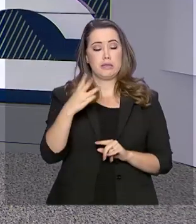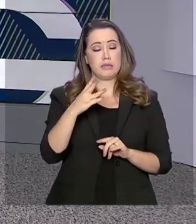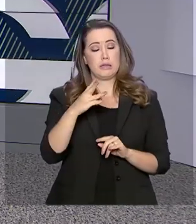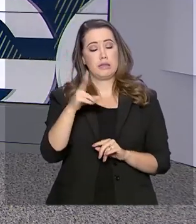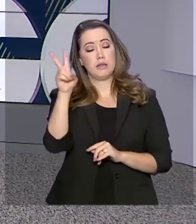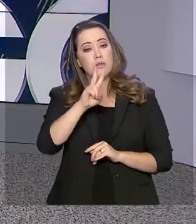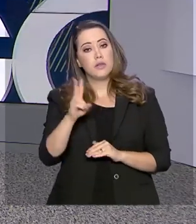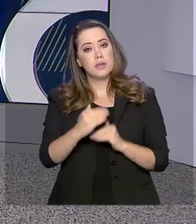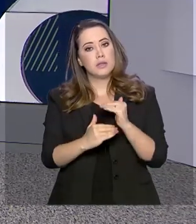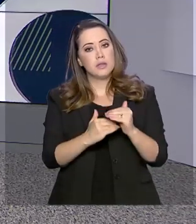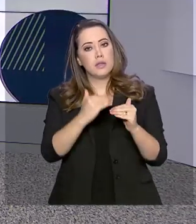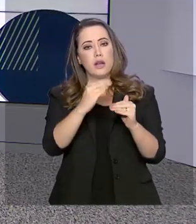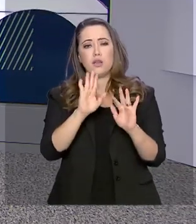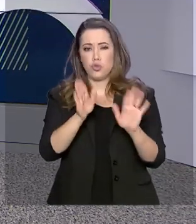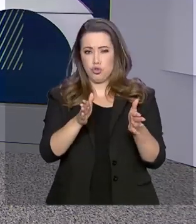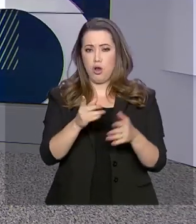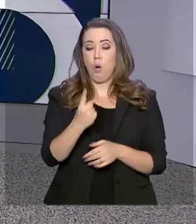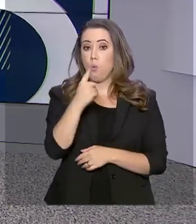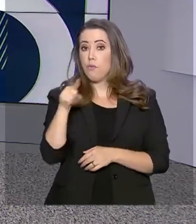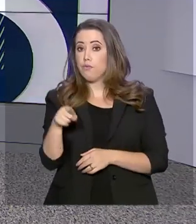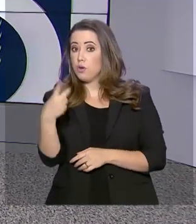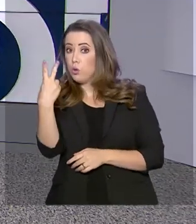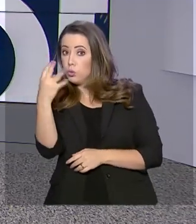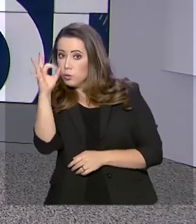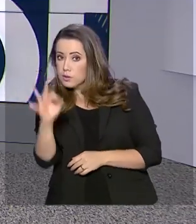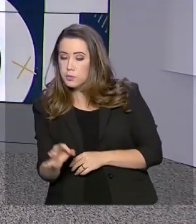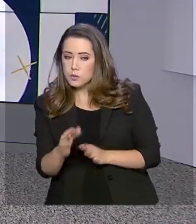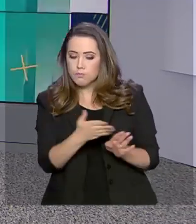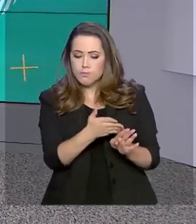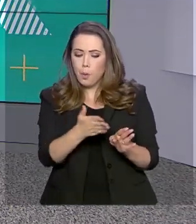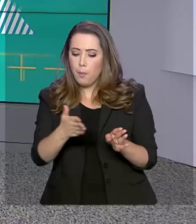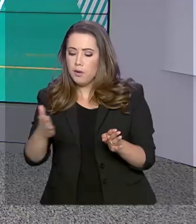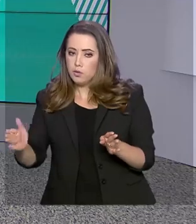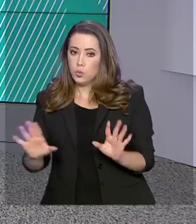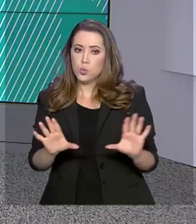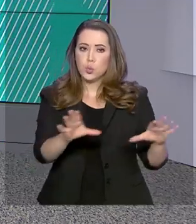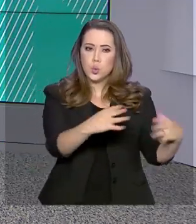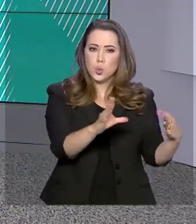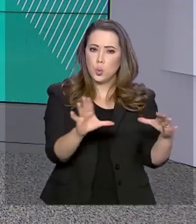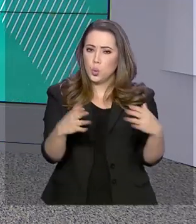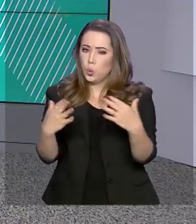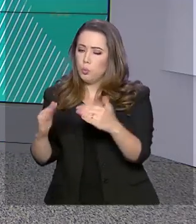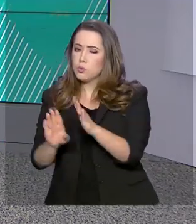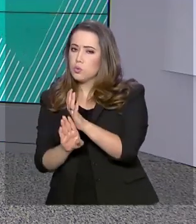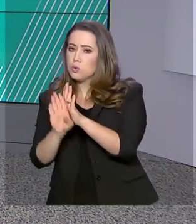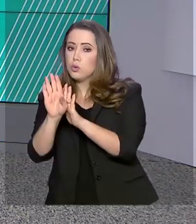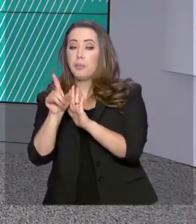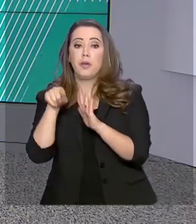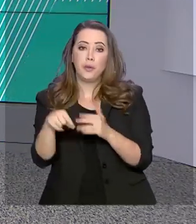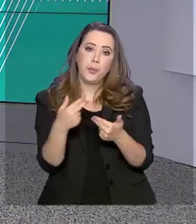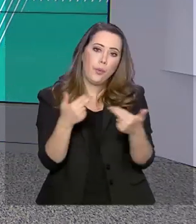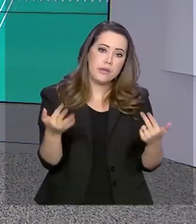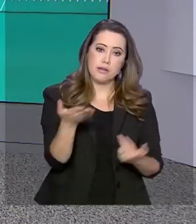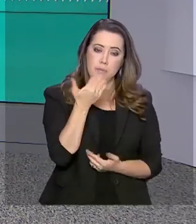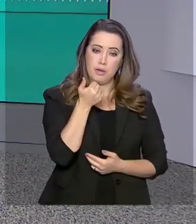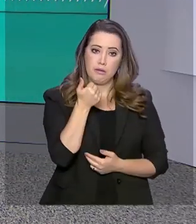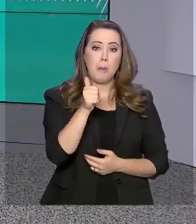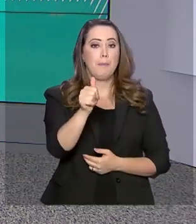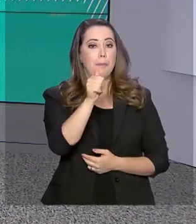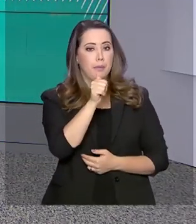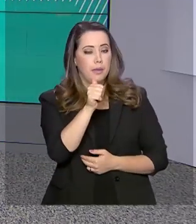crescimento de 1,2% no período. Alguns dos segmentos pesquisados que tiveram alta foram produtos alimentícios,